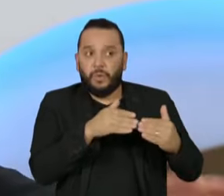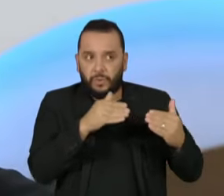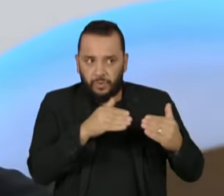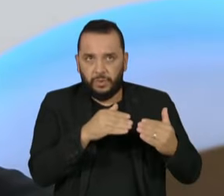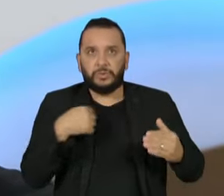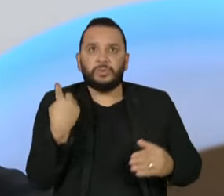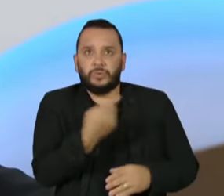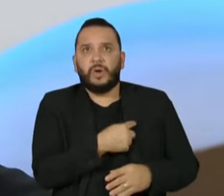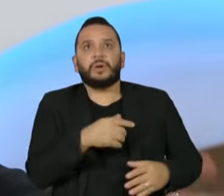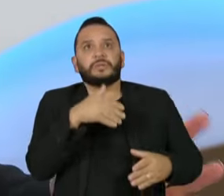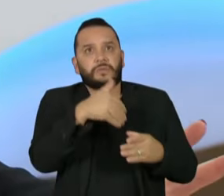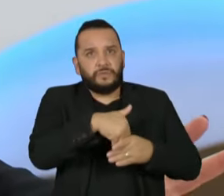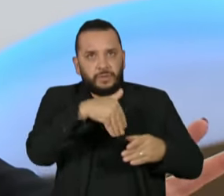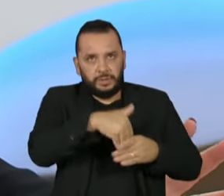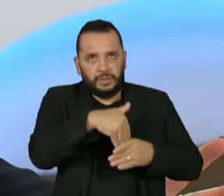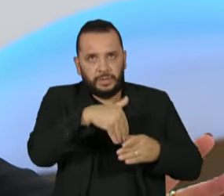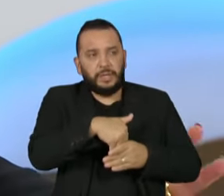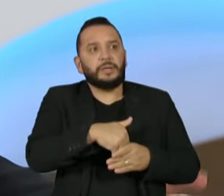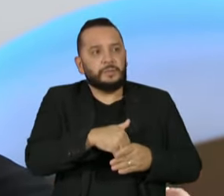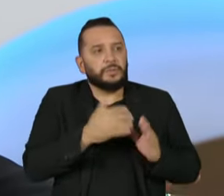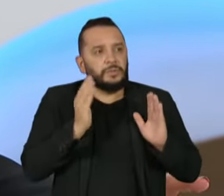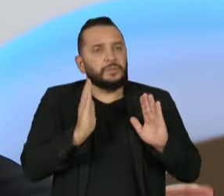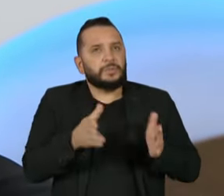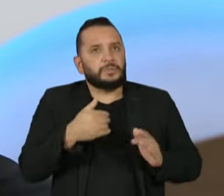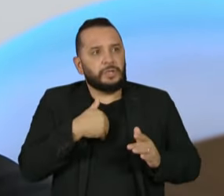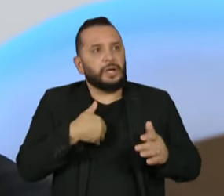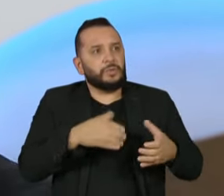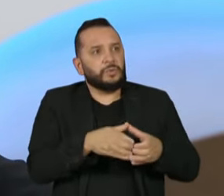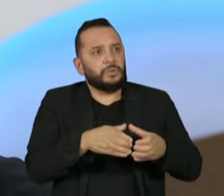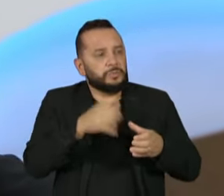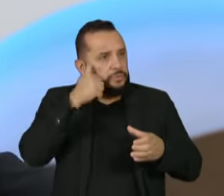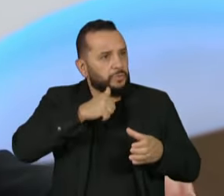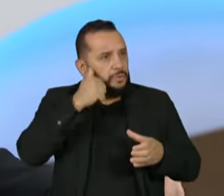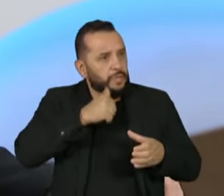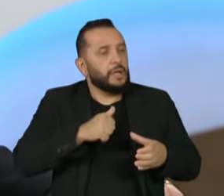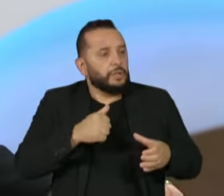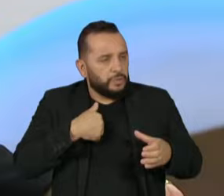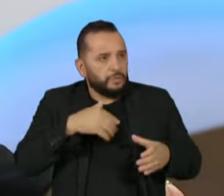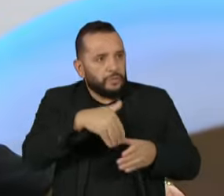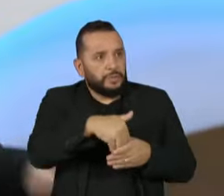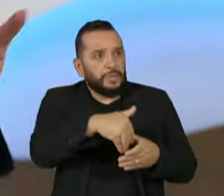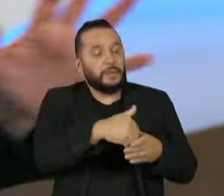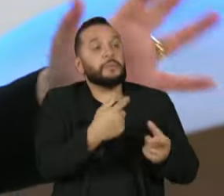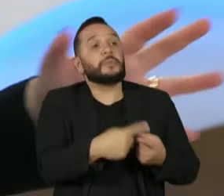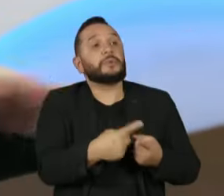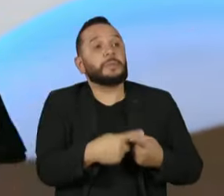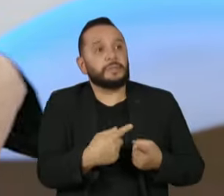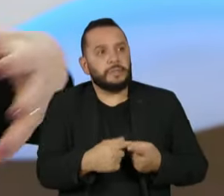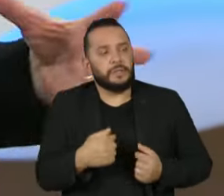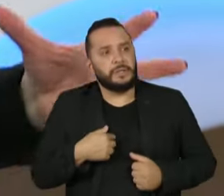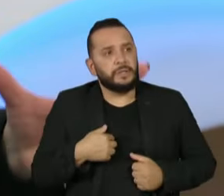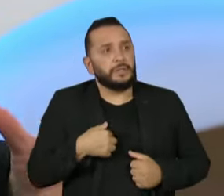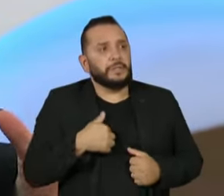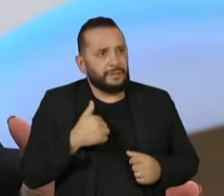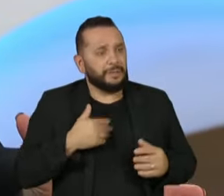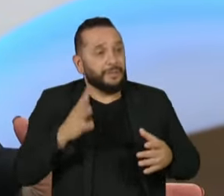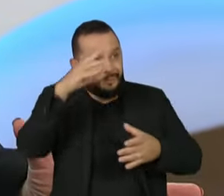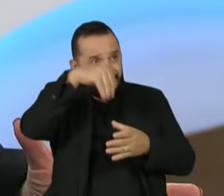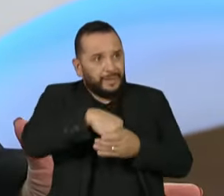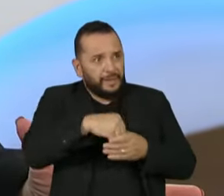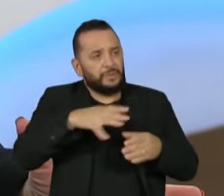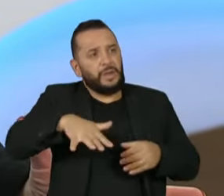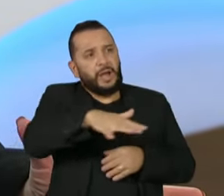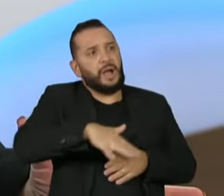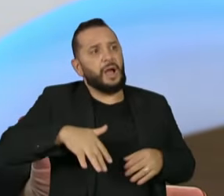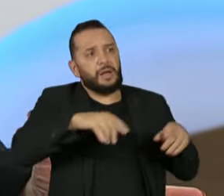votamos, inclusive, com a maior parte, acho que, da bancada feminina, Thais. Porque, veja, os homens já usam dentro da zona